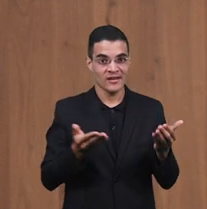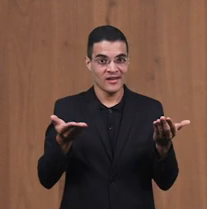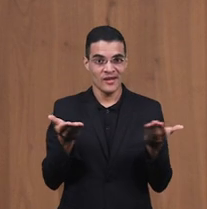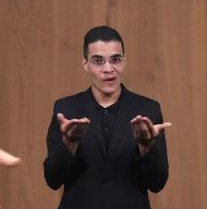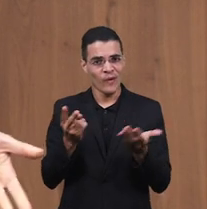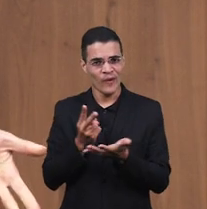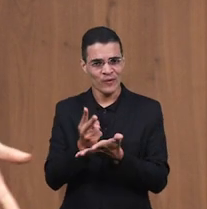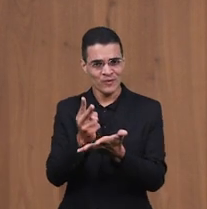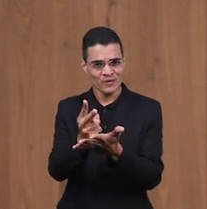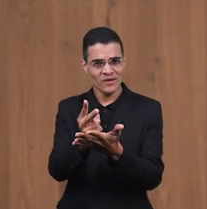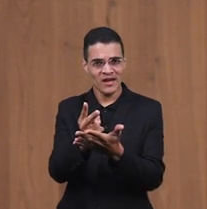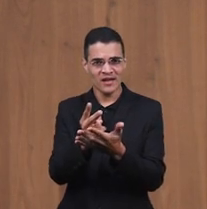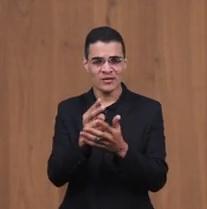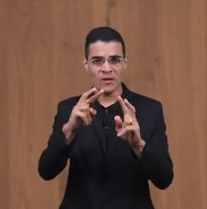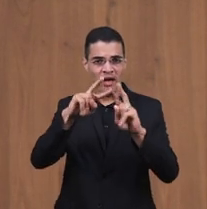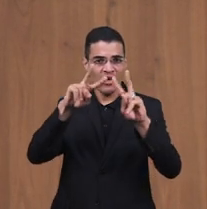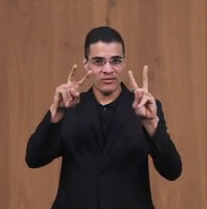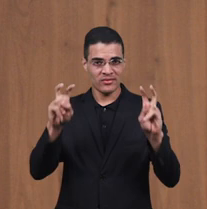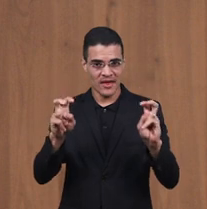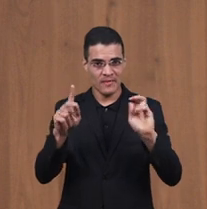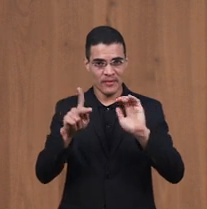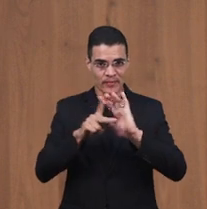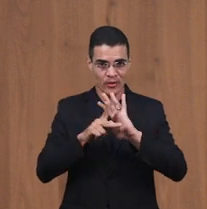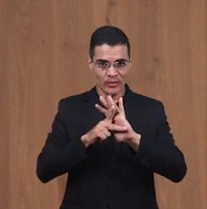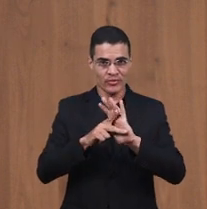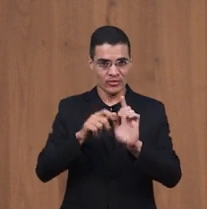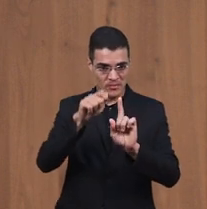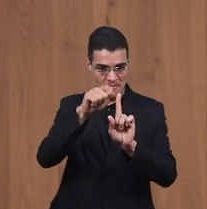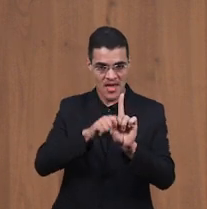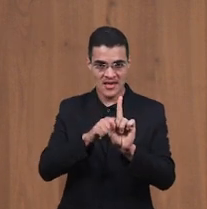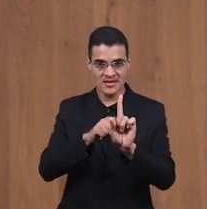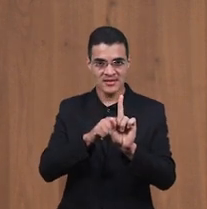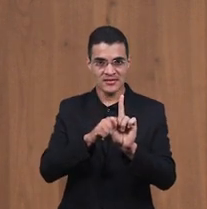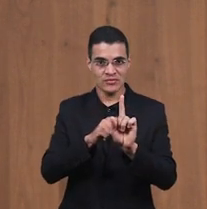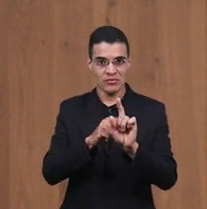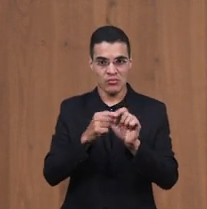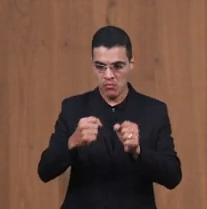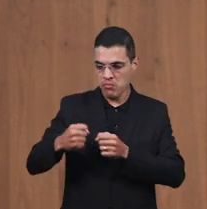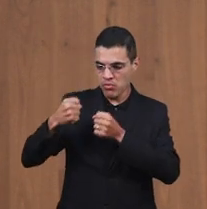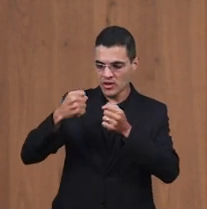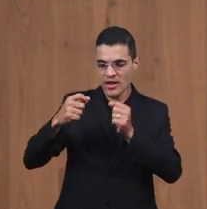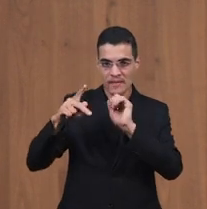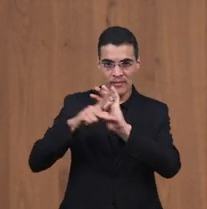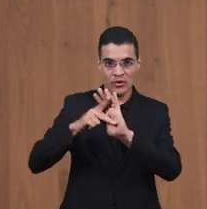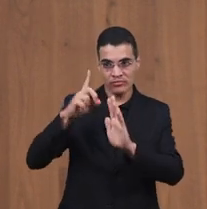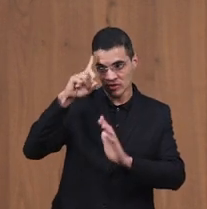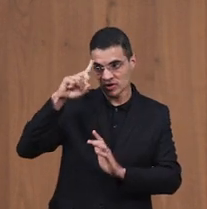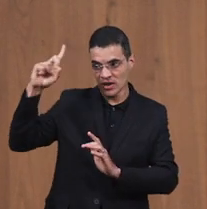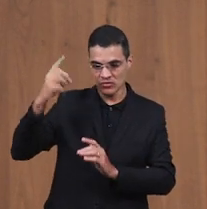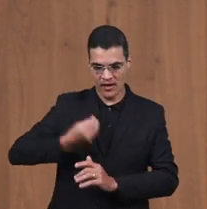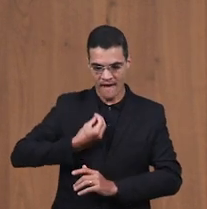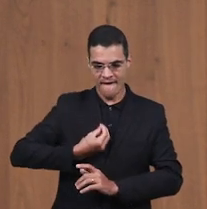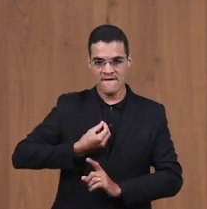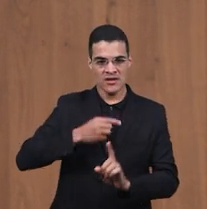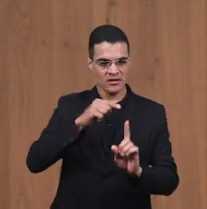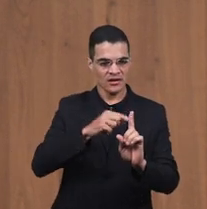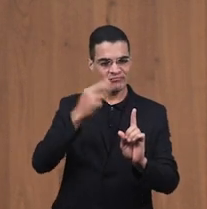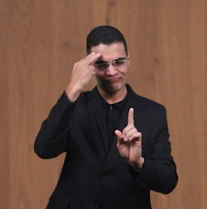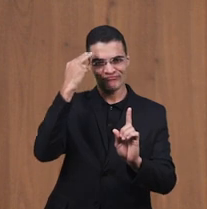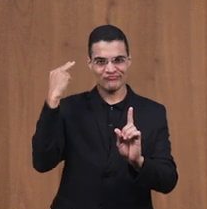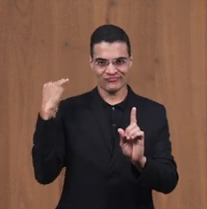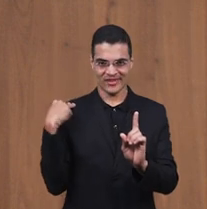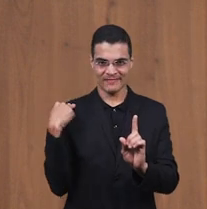E agora, dando continuidade ao tema do mês O poder de Deus na vida de José Nós vamos dar a